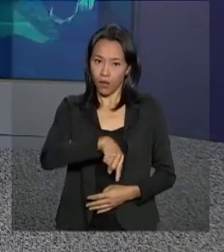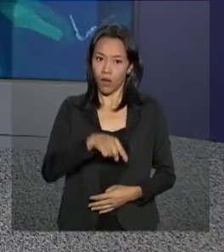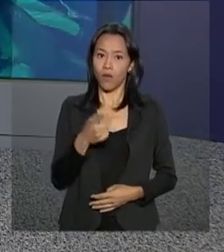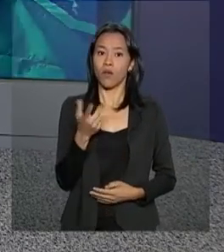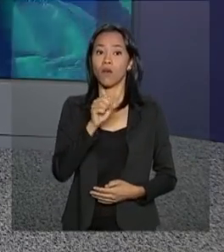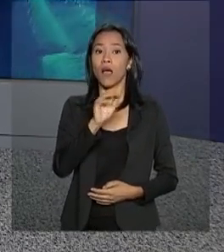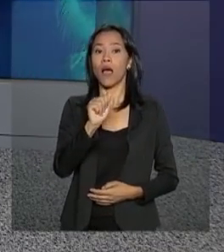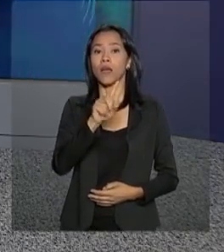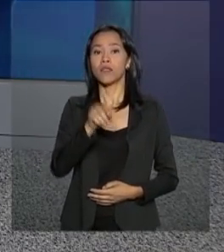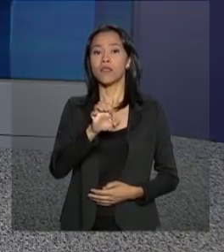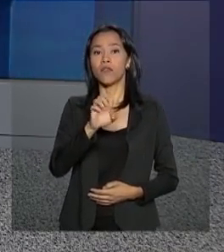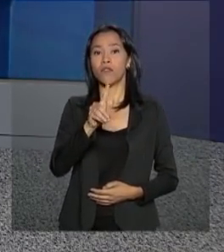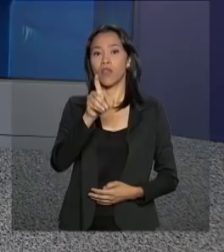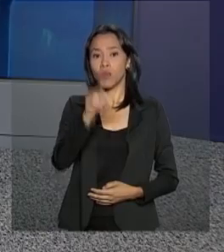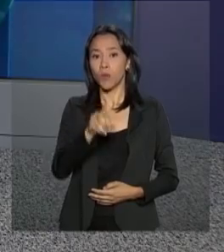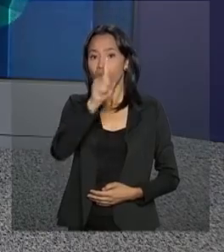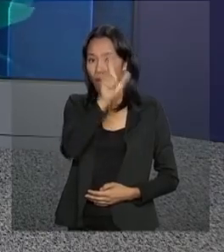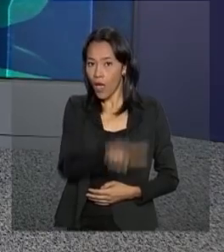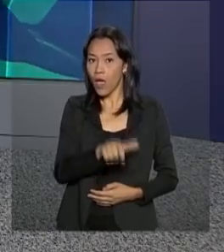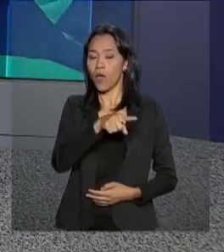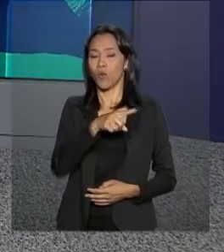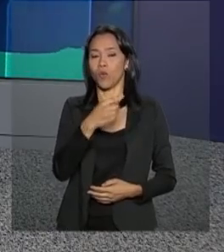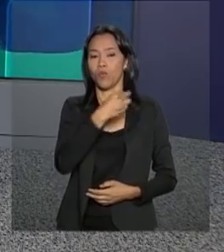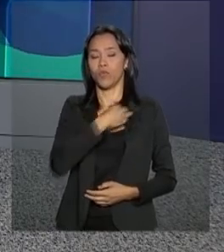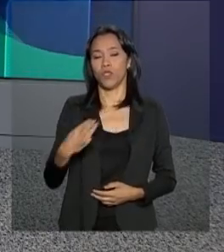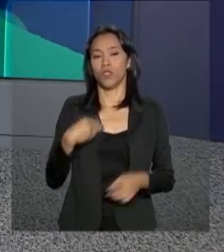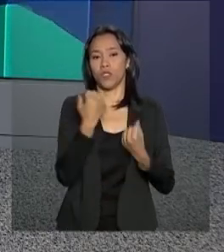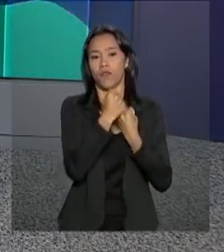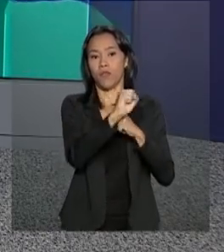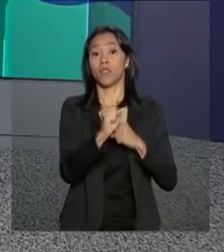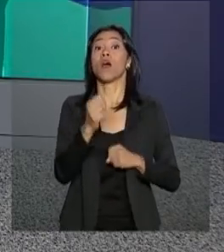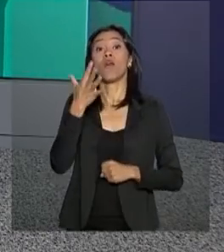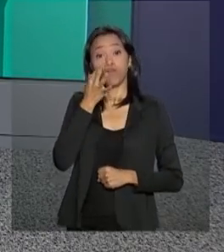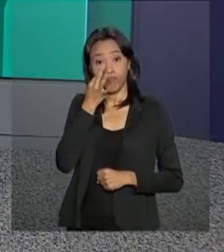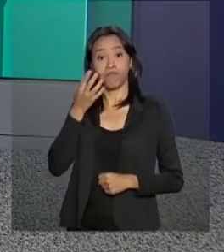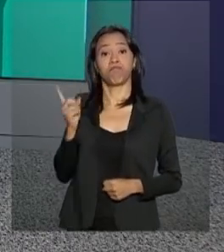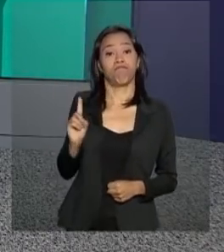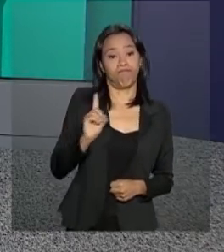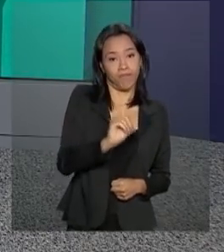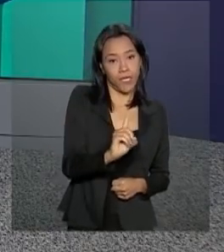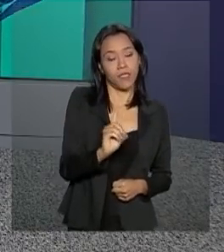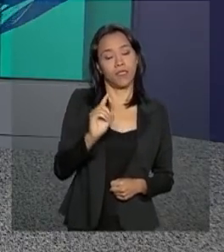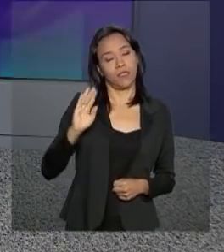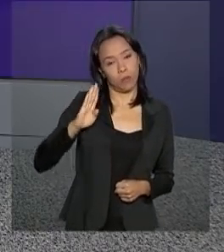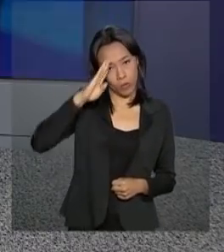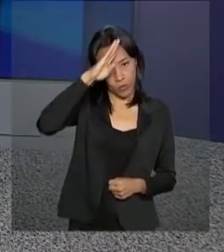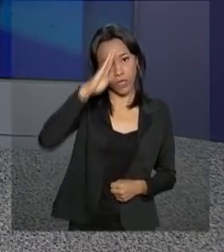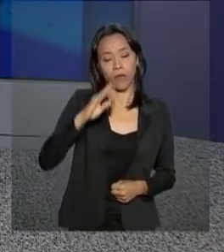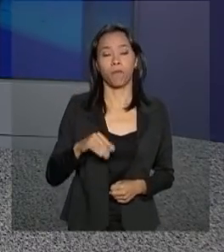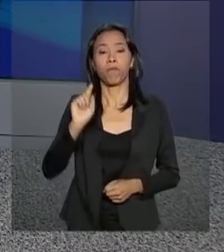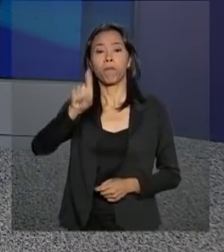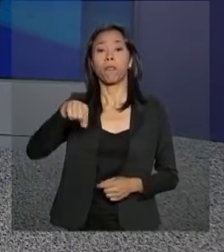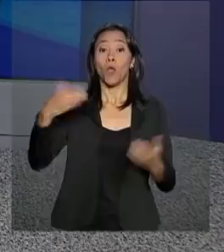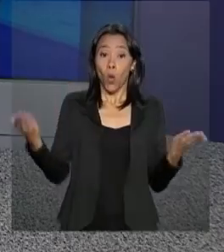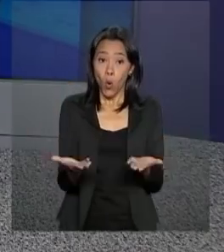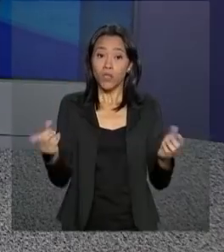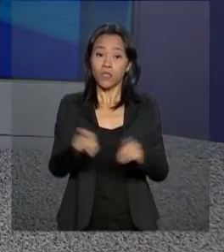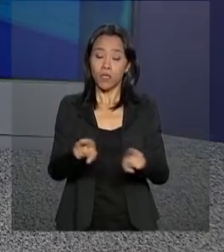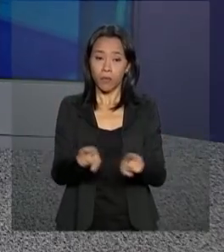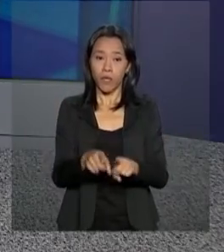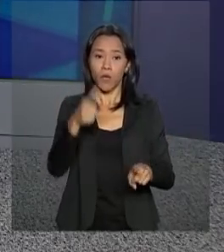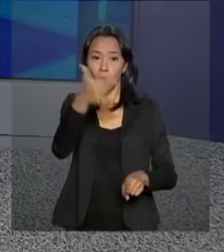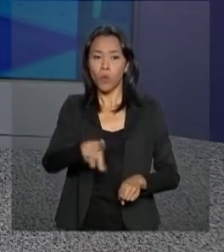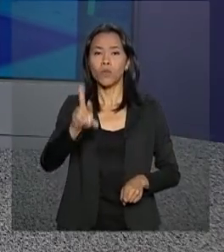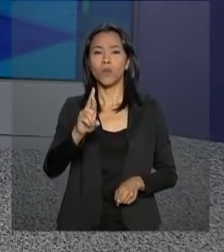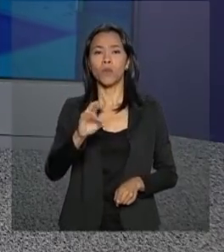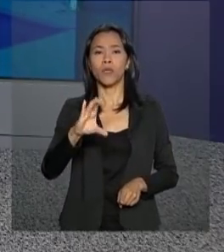Defesa. Nessa cerimônia, está prevista a presença do presidente Jair Bolsonaro. Ainda hoje, Ricardo Vélez Rodrigues assume